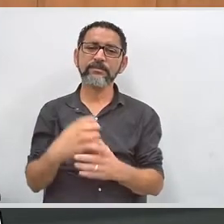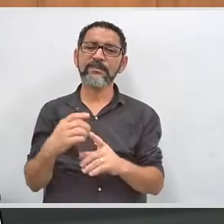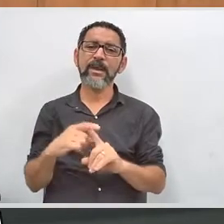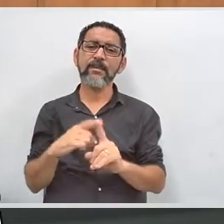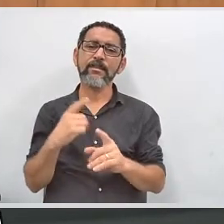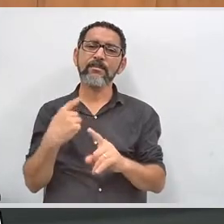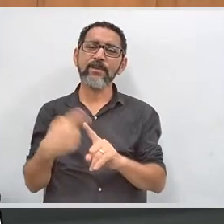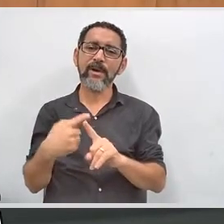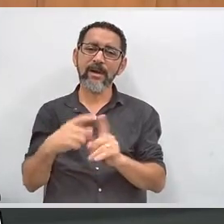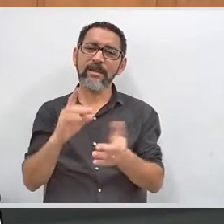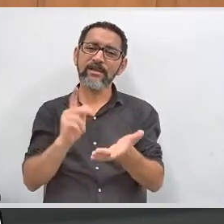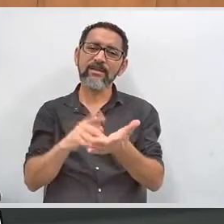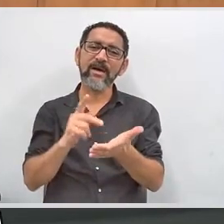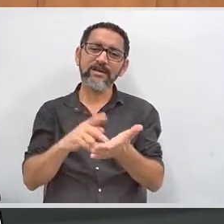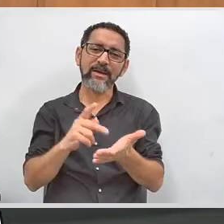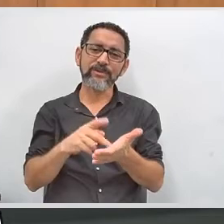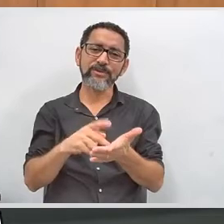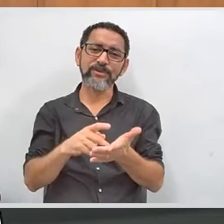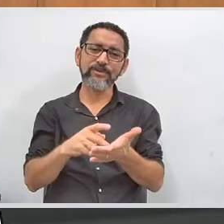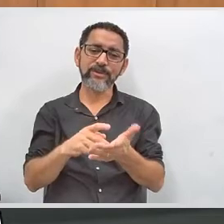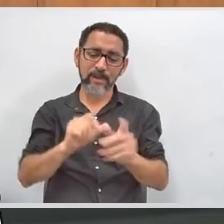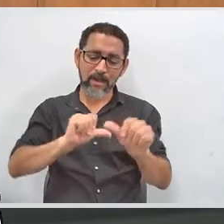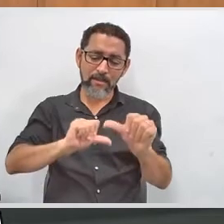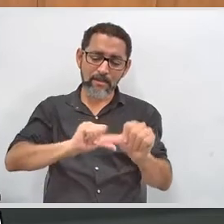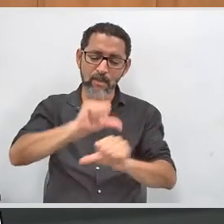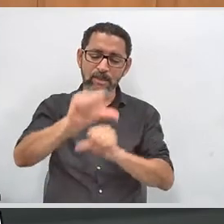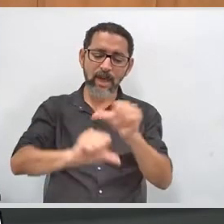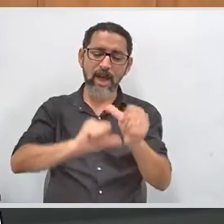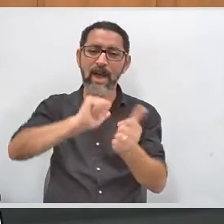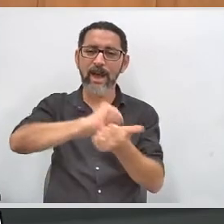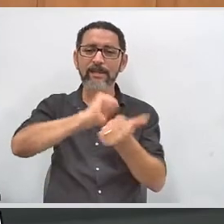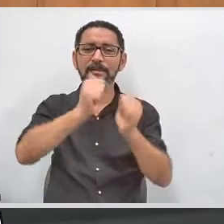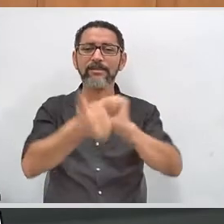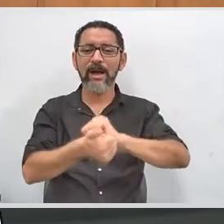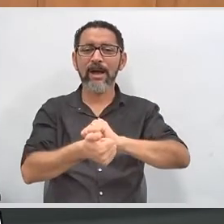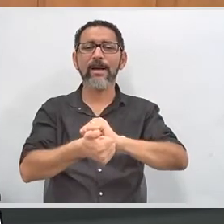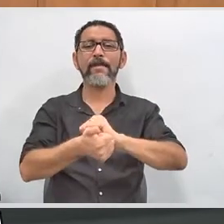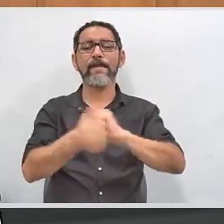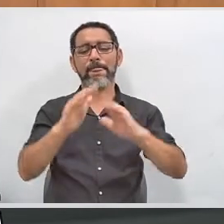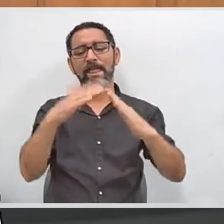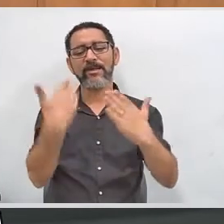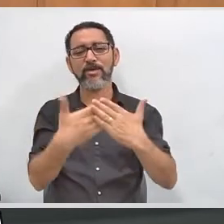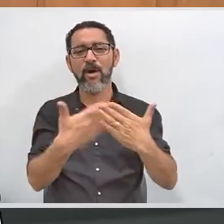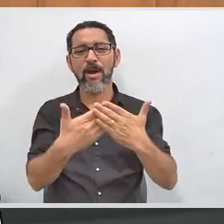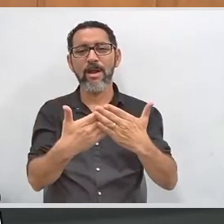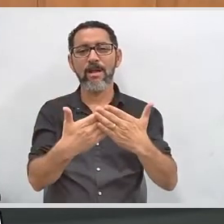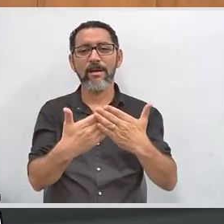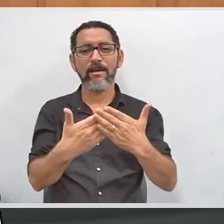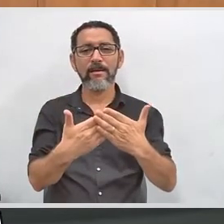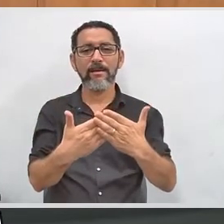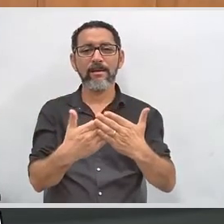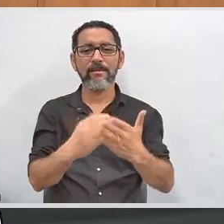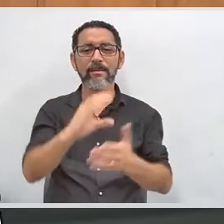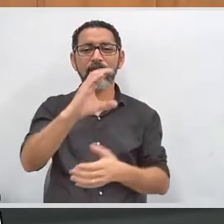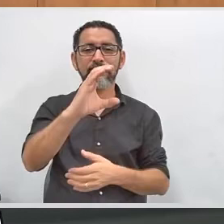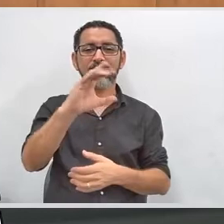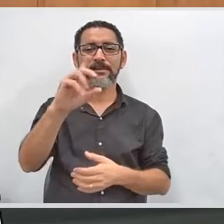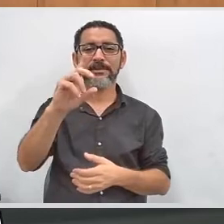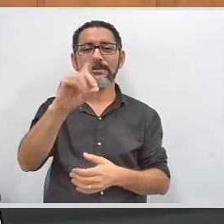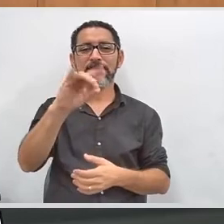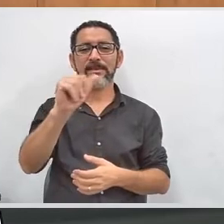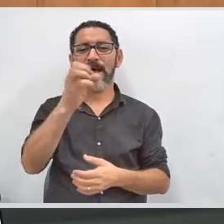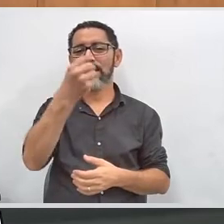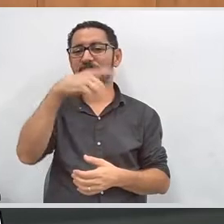dois anos, mas para o cidadão, para as crianças, para os professores. Então, isso é importante, a gente está mesmo engajada,